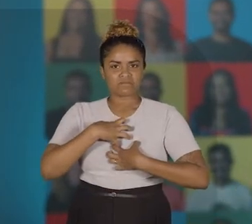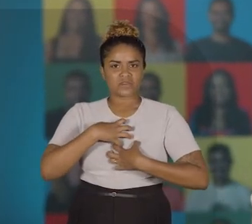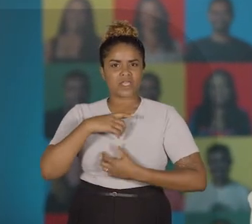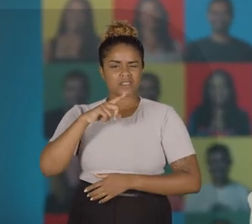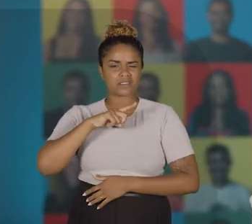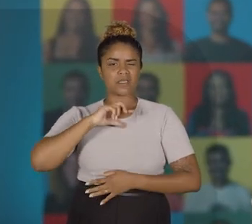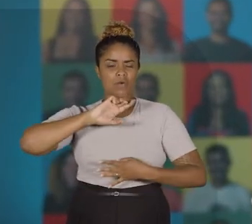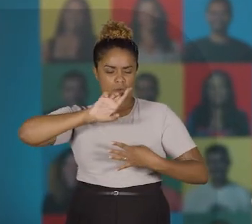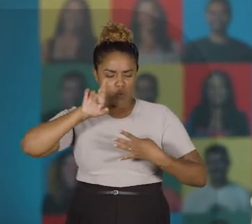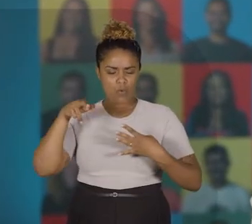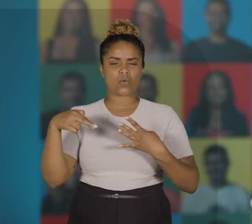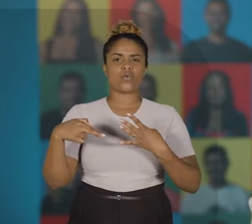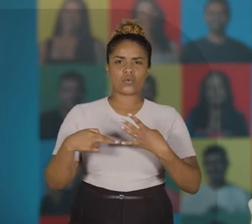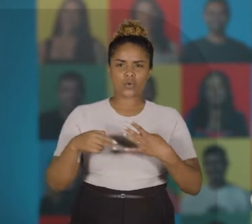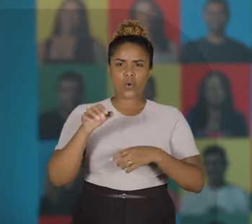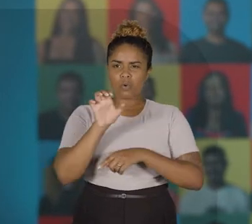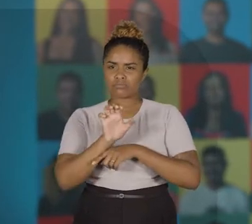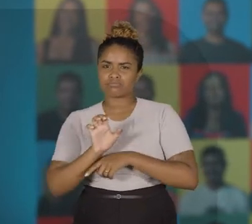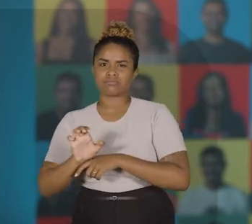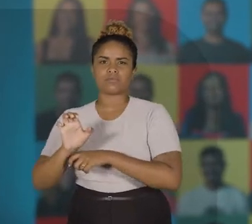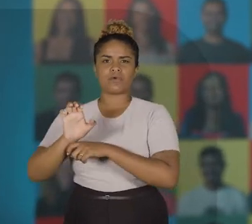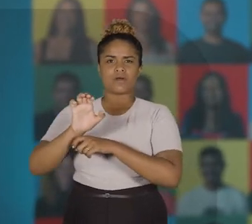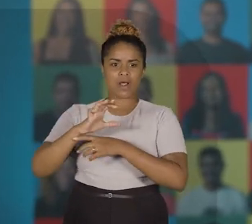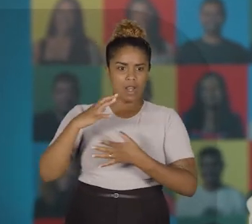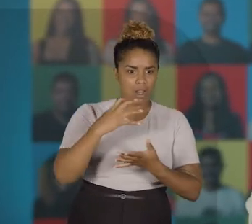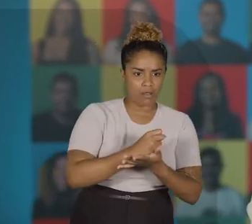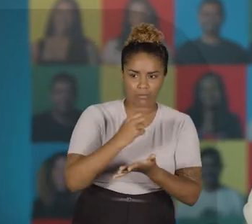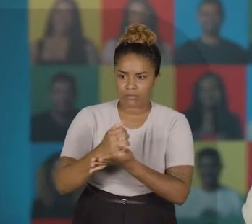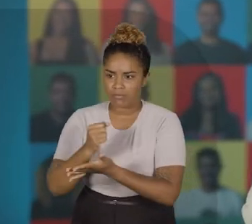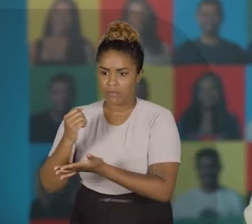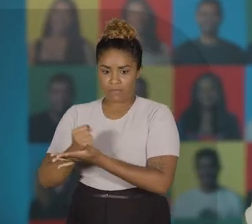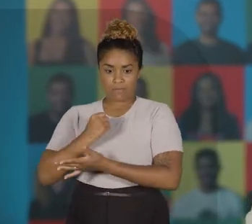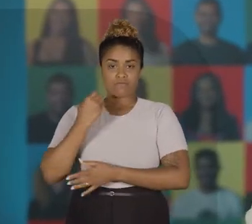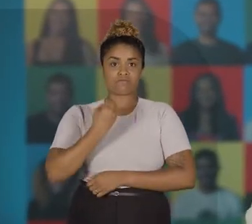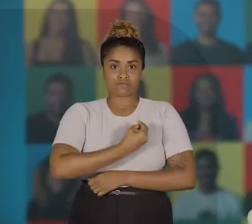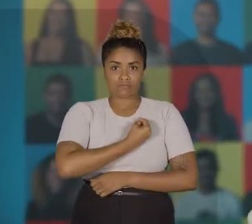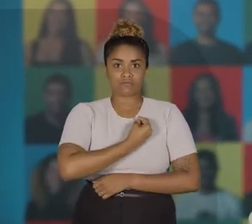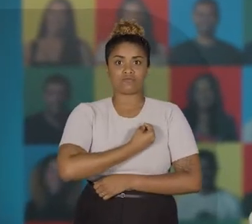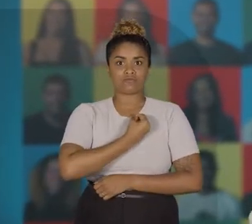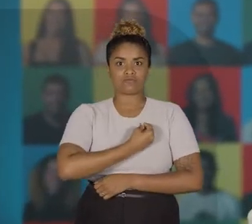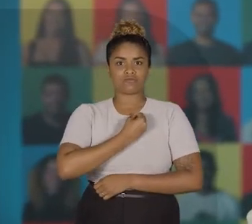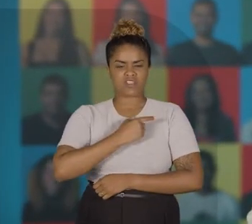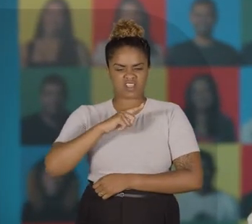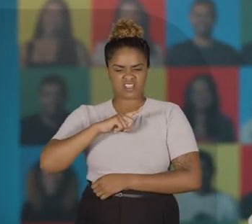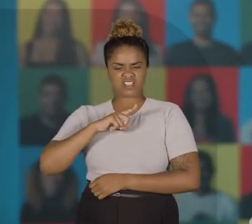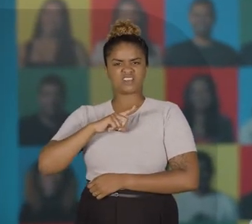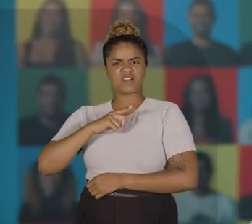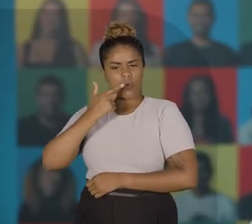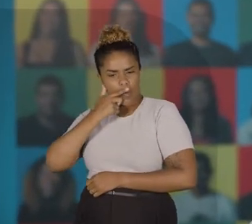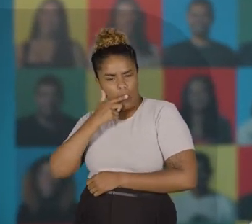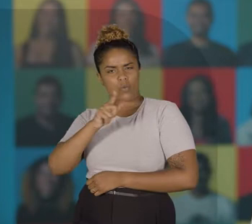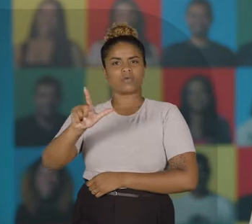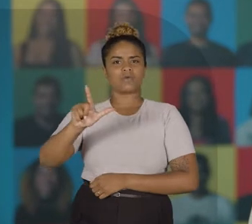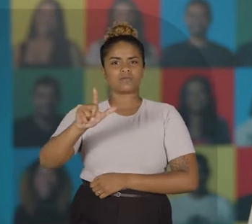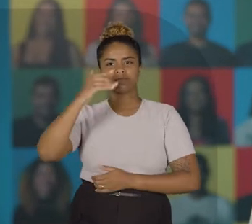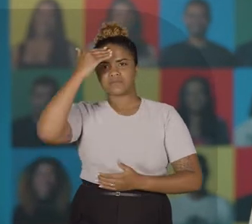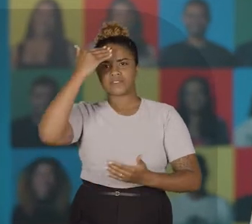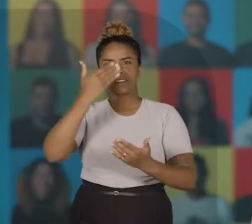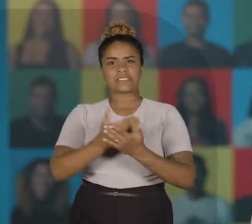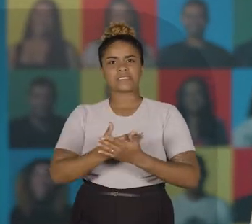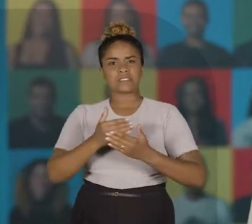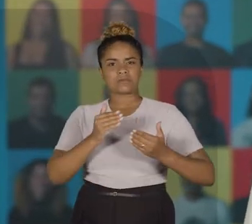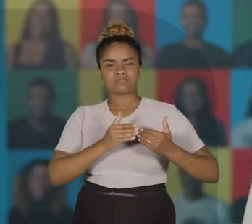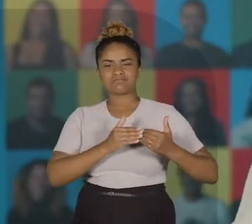liberado para o nosso Estado, cada vida que a gente salvou, cada direito conquistado nos faz acreditar que vamos